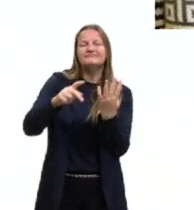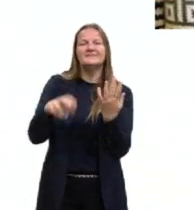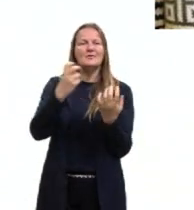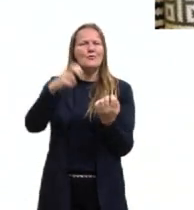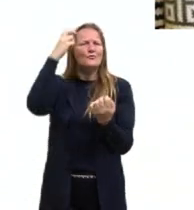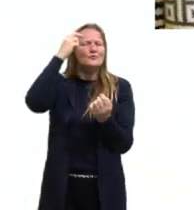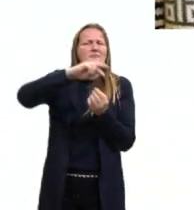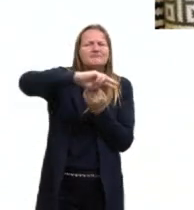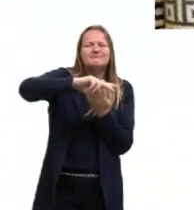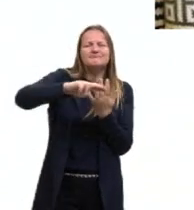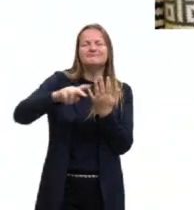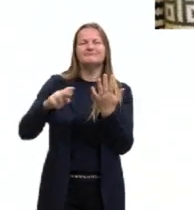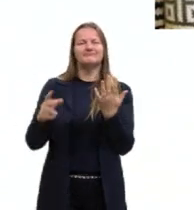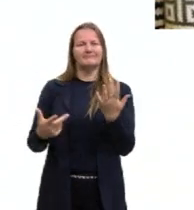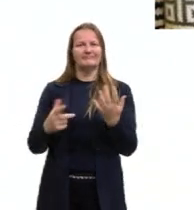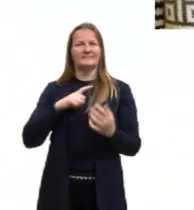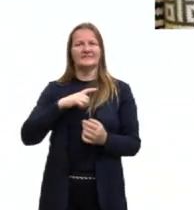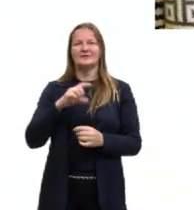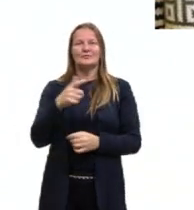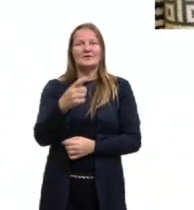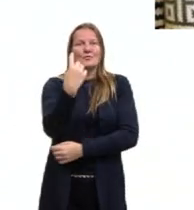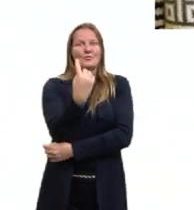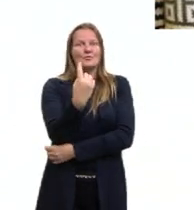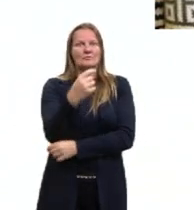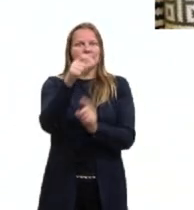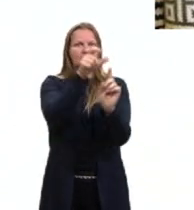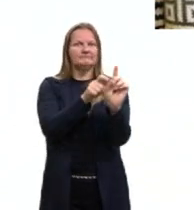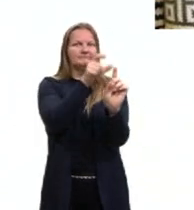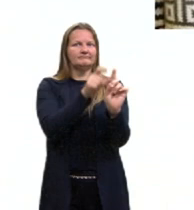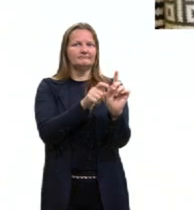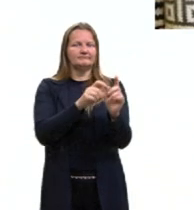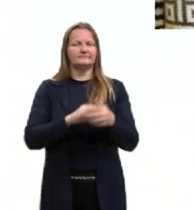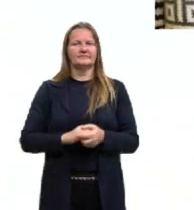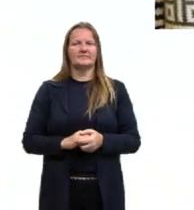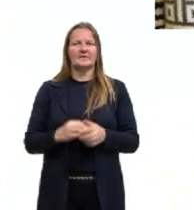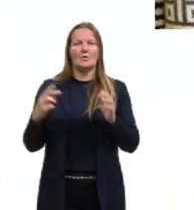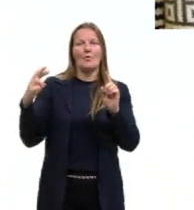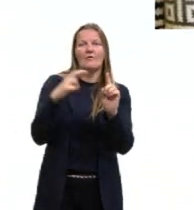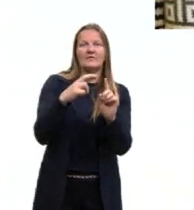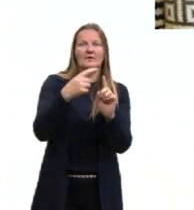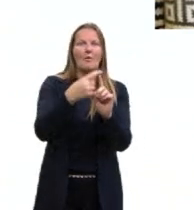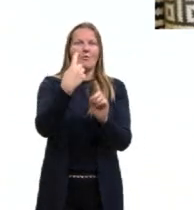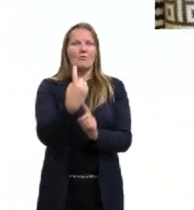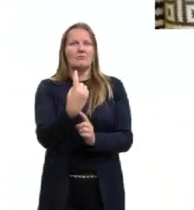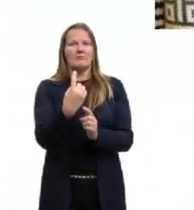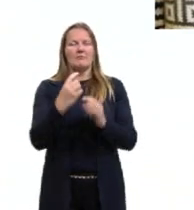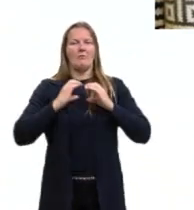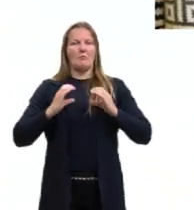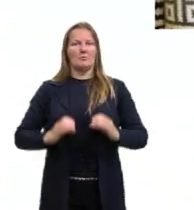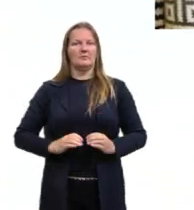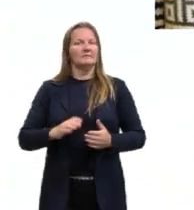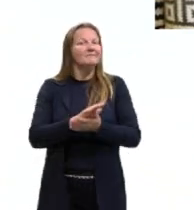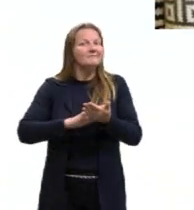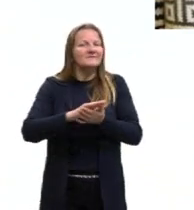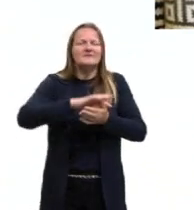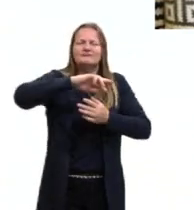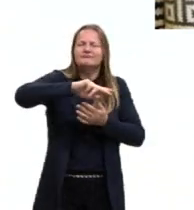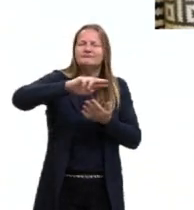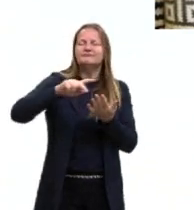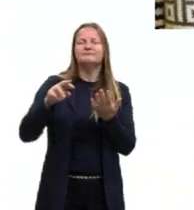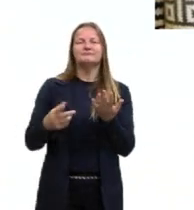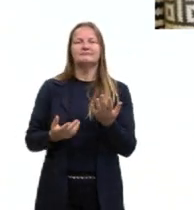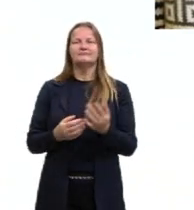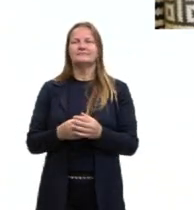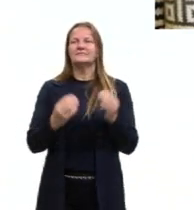para a gente delimitar em um sujeito, né? Referendar um tipo de comportamento. Então nós temos